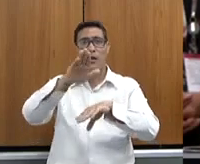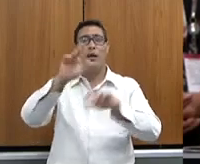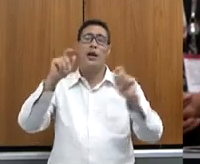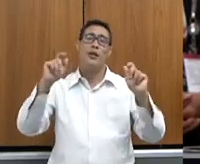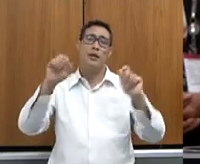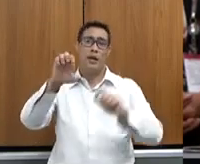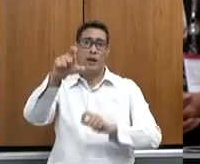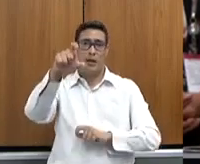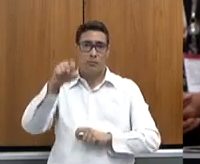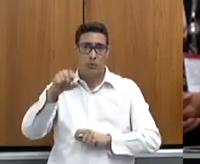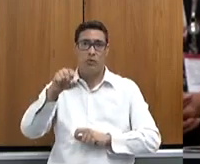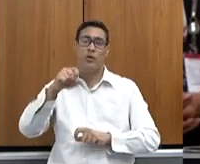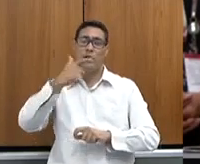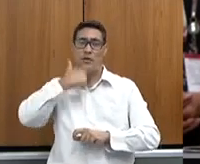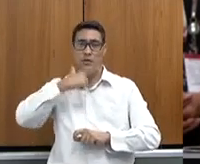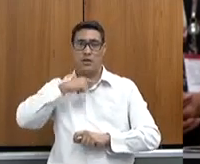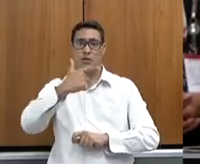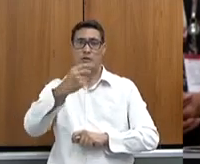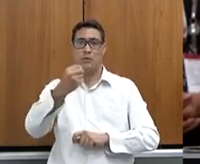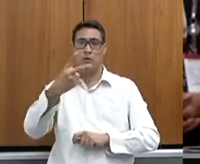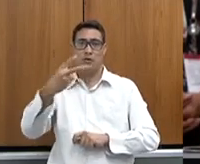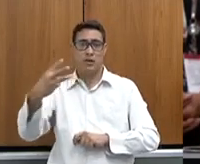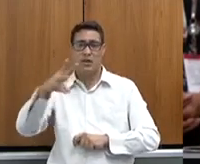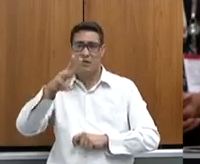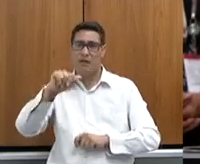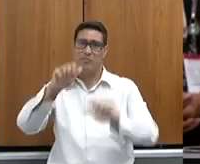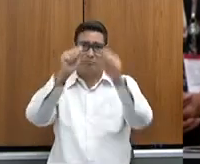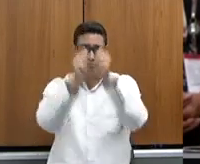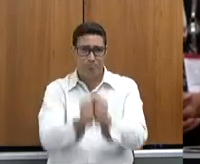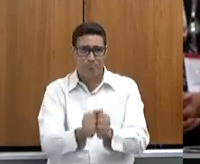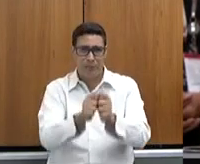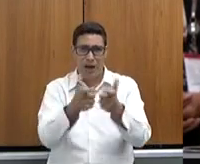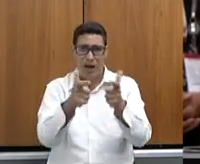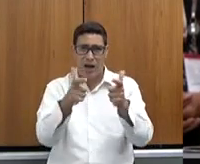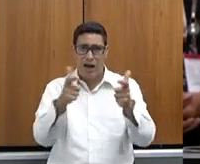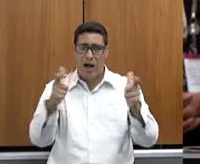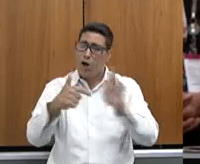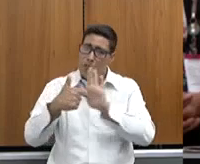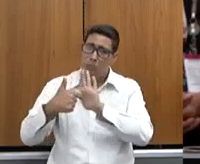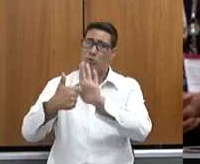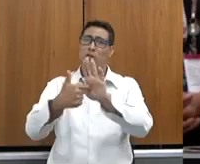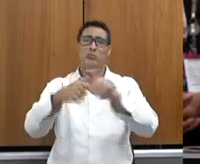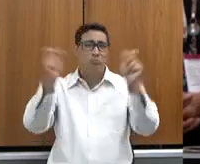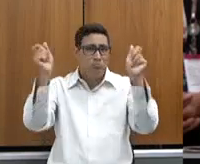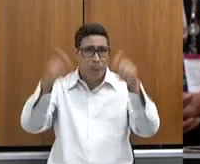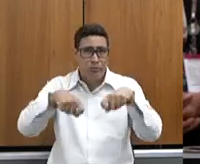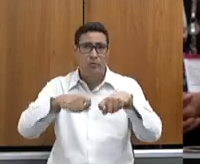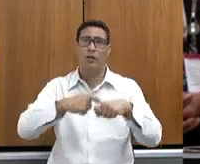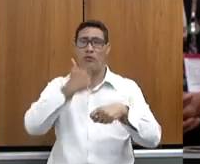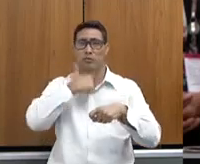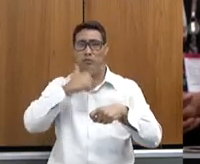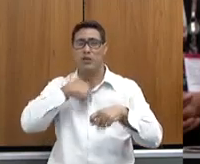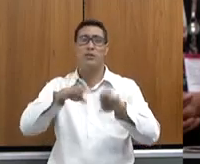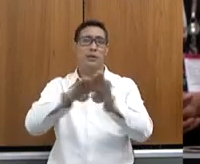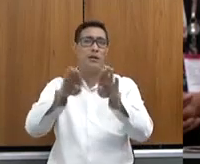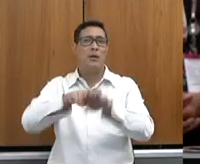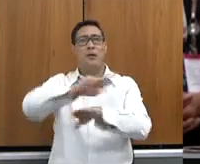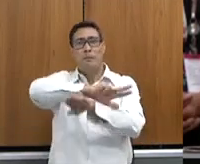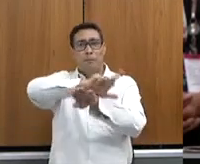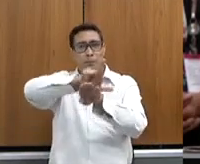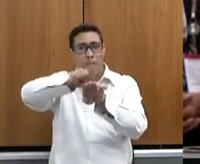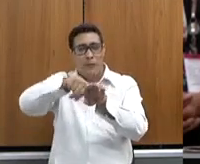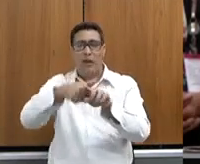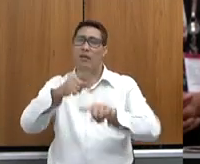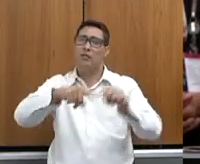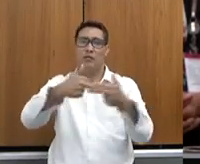2023, onde a gente vai crescer ainda mais, mostrando potencial não só do queijo, mas de produtos com valor agregado,